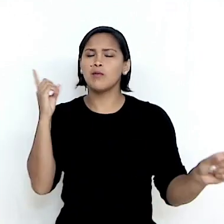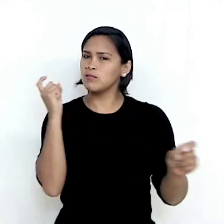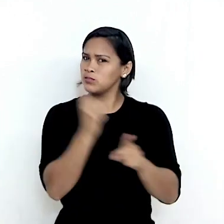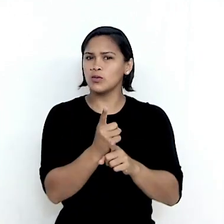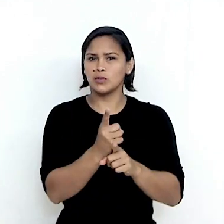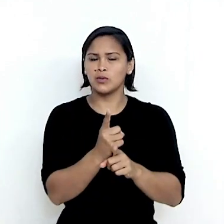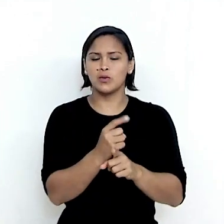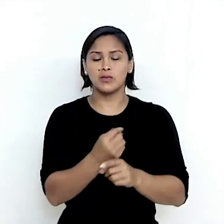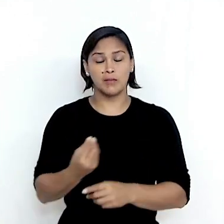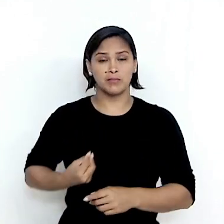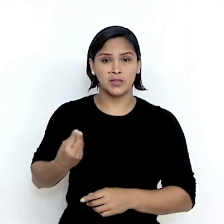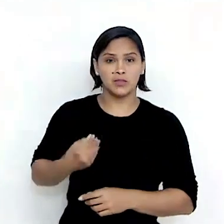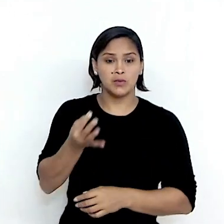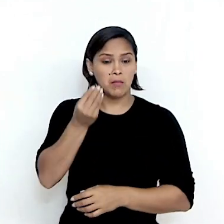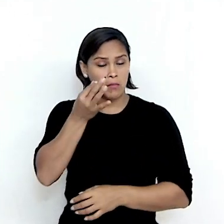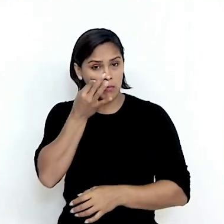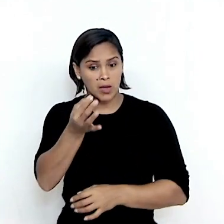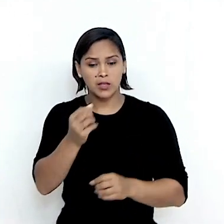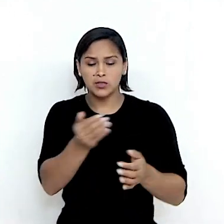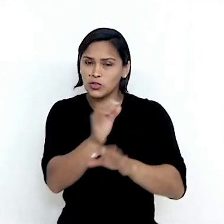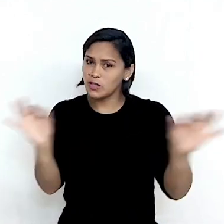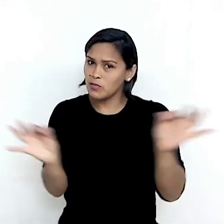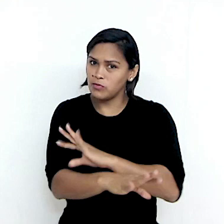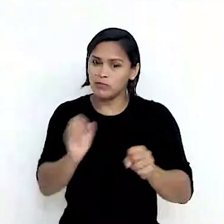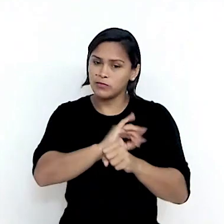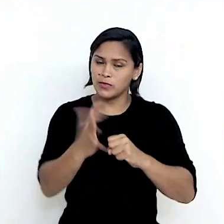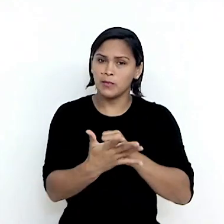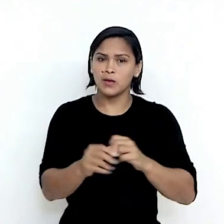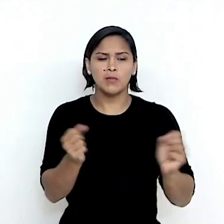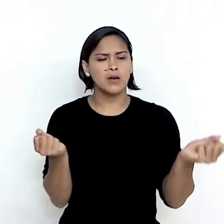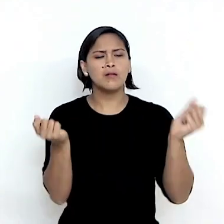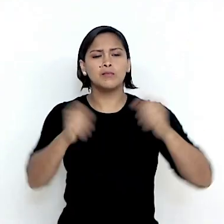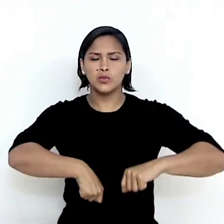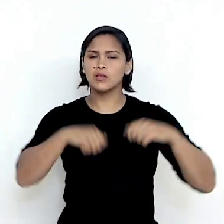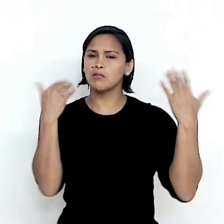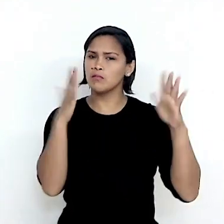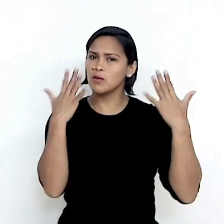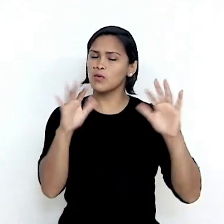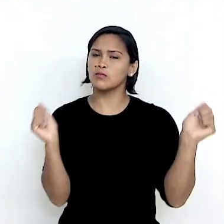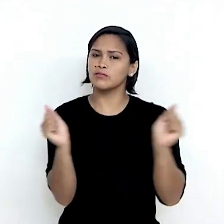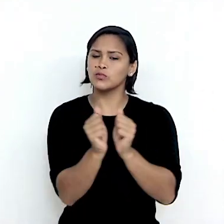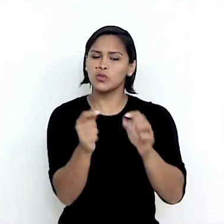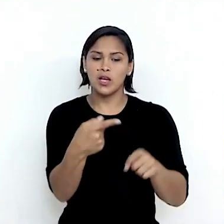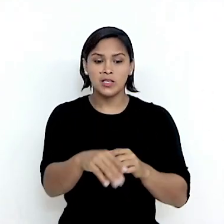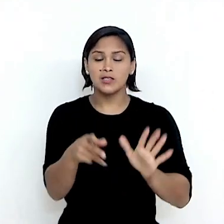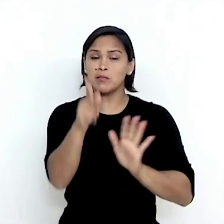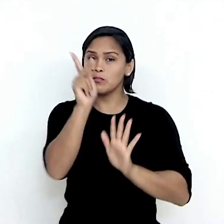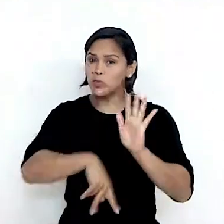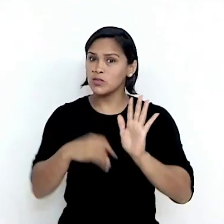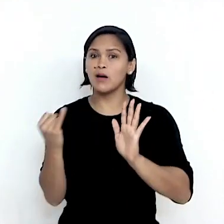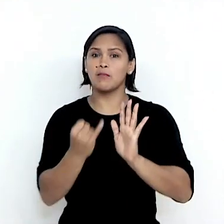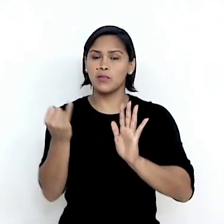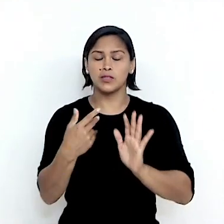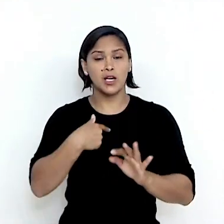encontrar tão logo passe esse momento de pandemia para que possamos celebrar juntos esse grande projeto.